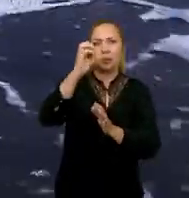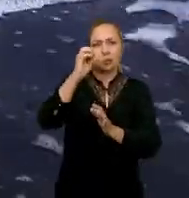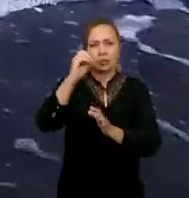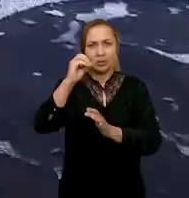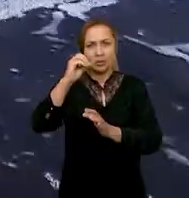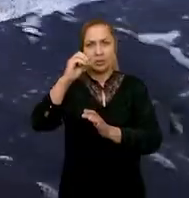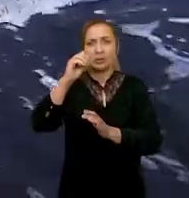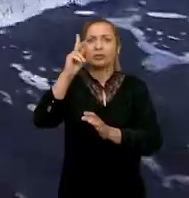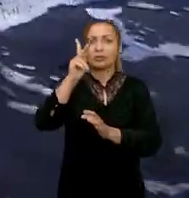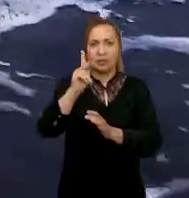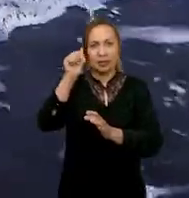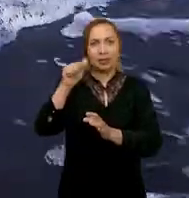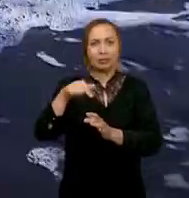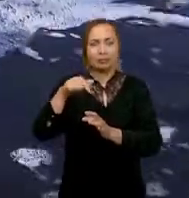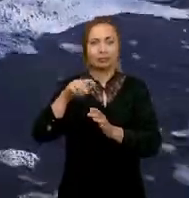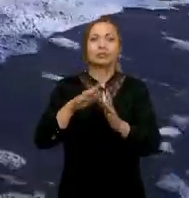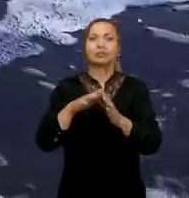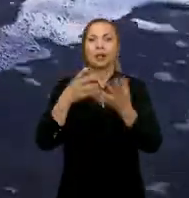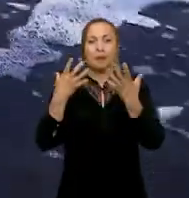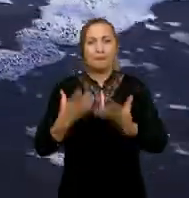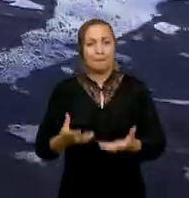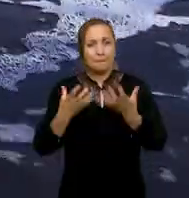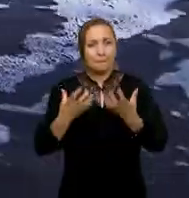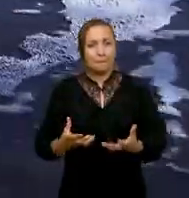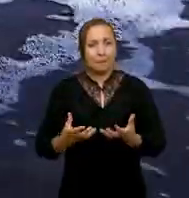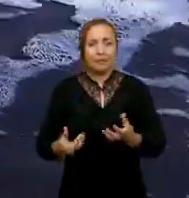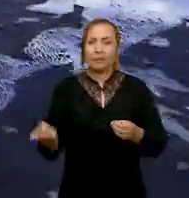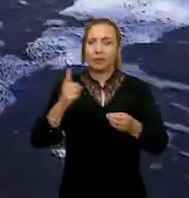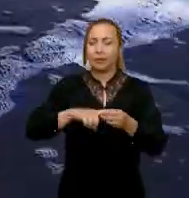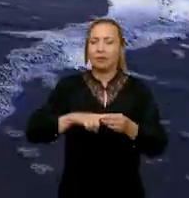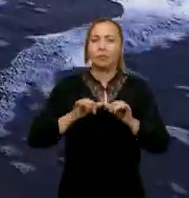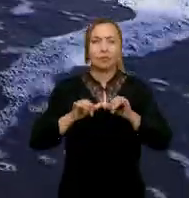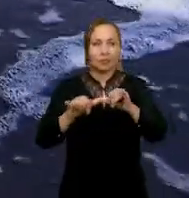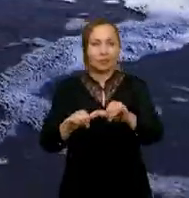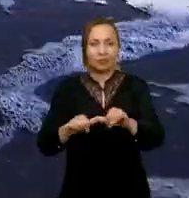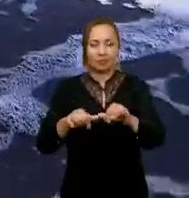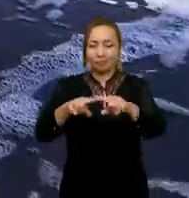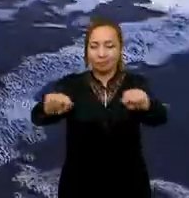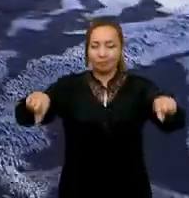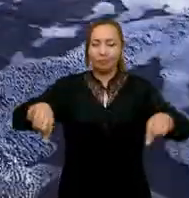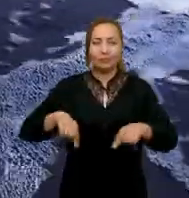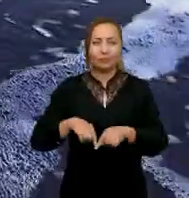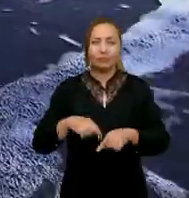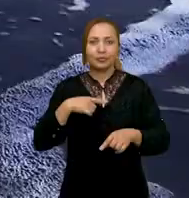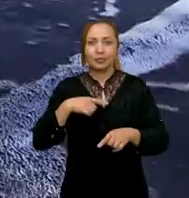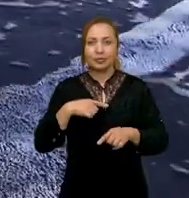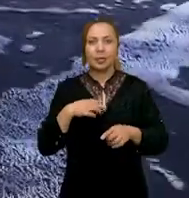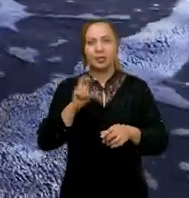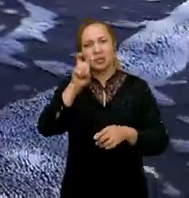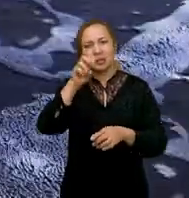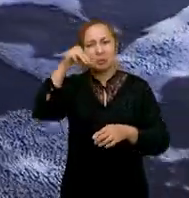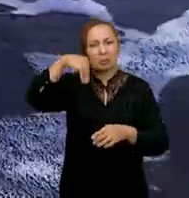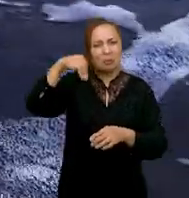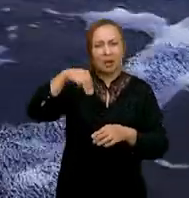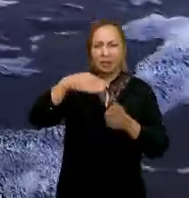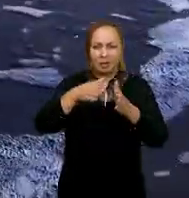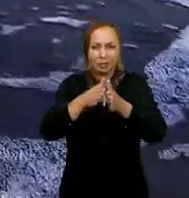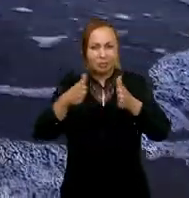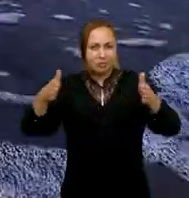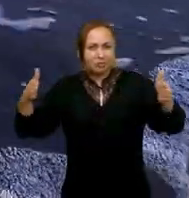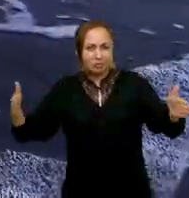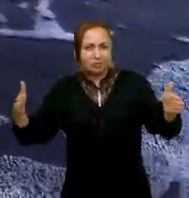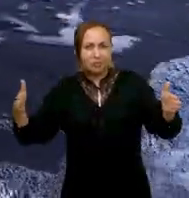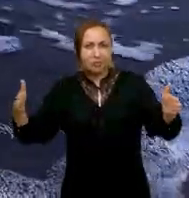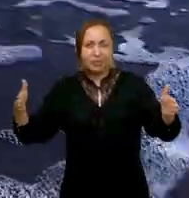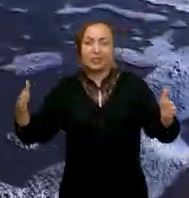cultivar elas, até elas chegarem a 800 gramas, que é o peso que chega ao nosso mercado. O tanque tem um tamanho de 5 metros de